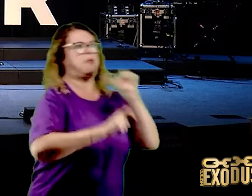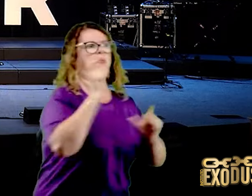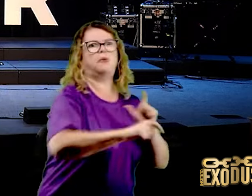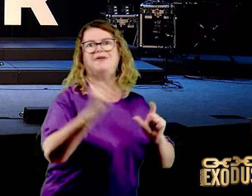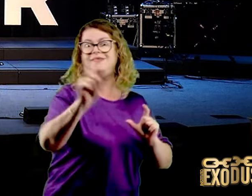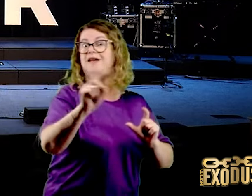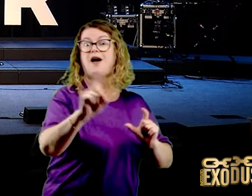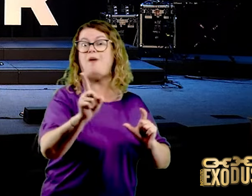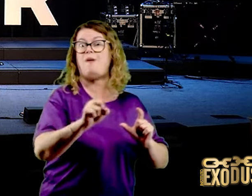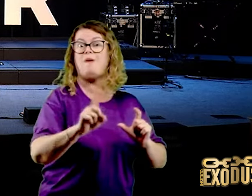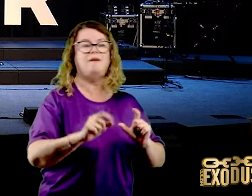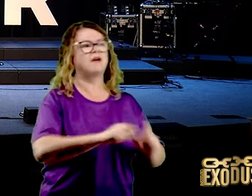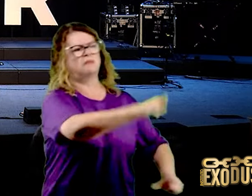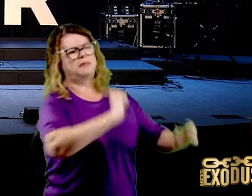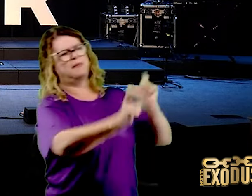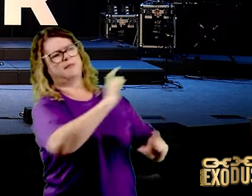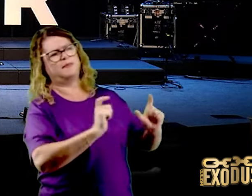Agora.